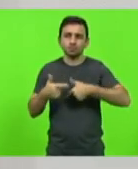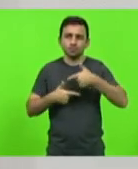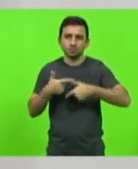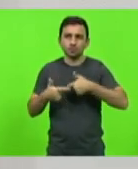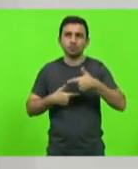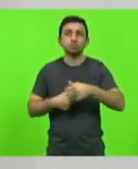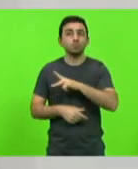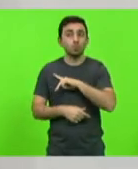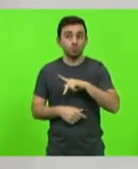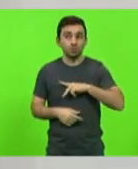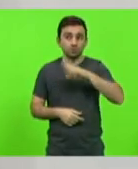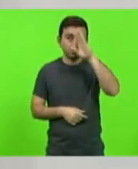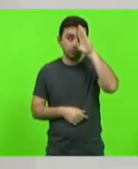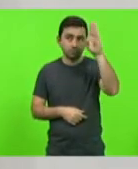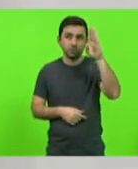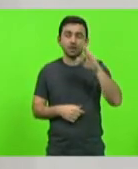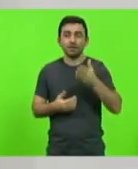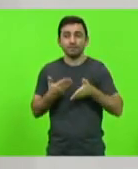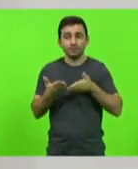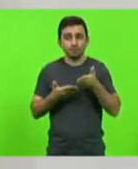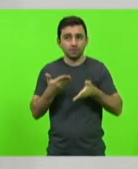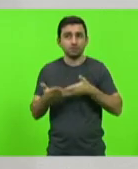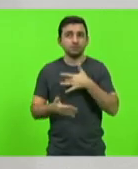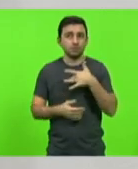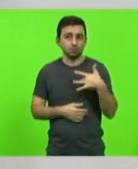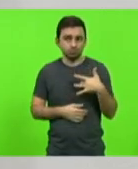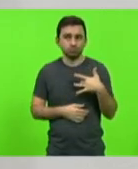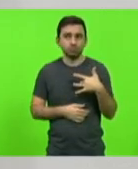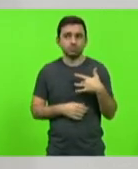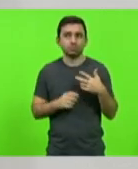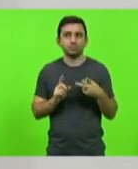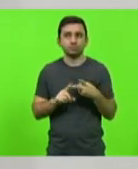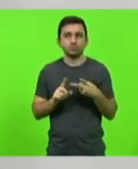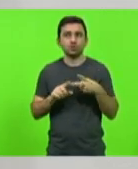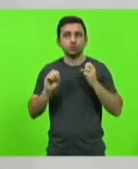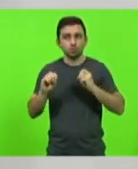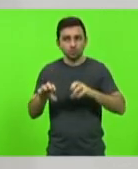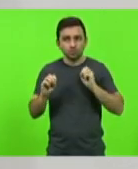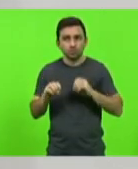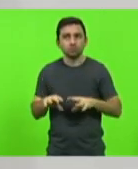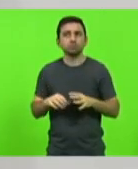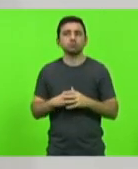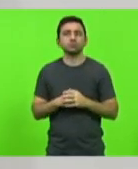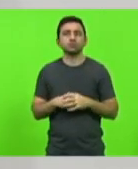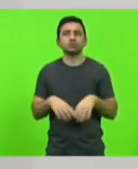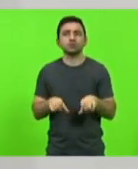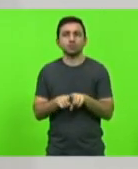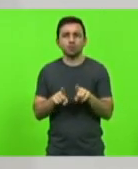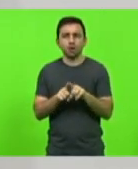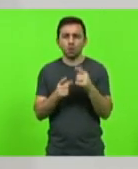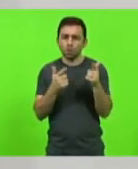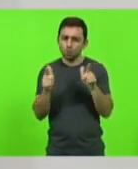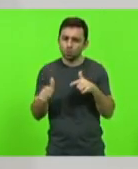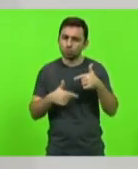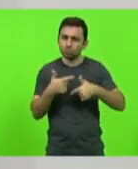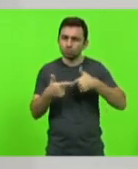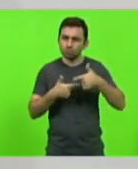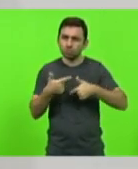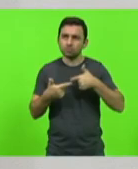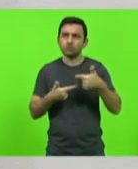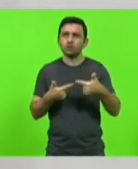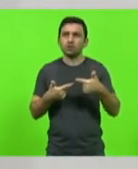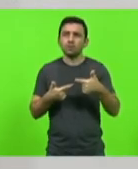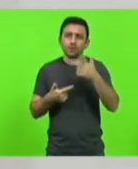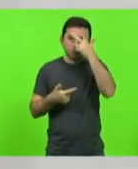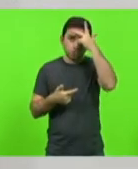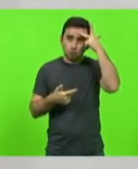públicas, como a questão do atendimento à saúde, a questão da educação no município, os demais serviços e também para que as pessoas que